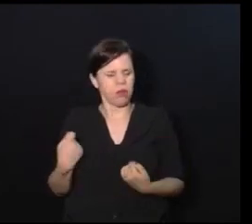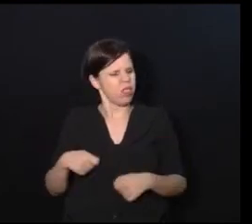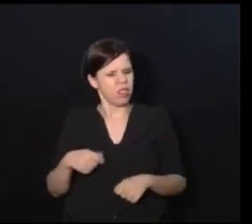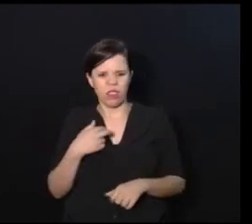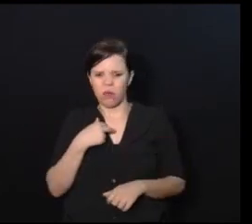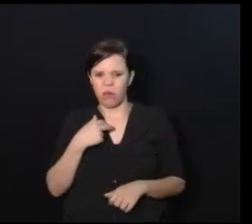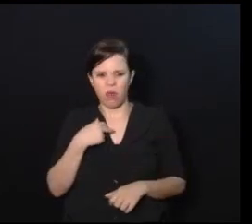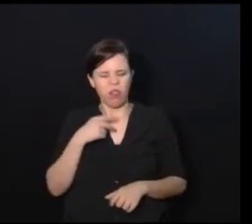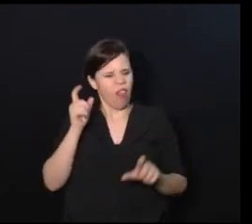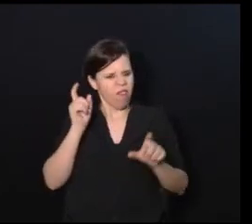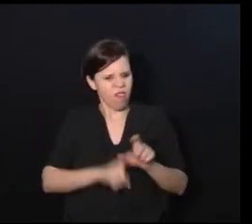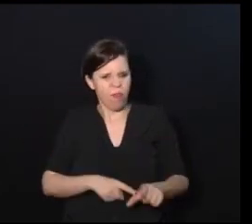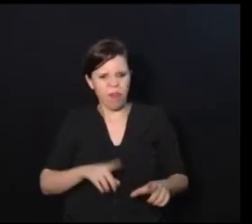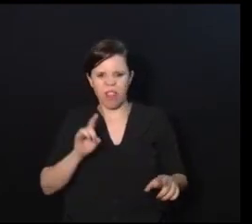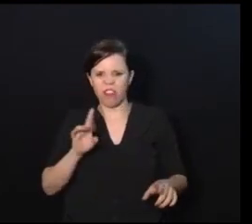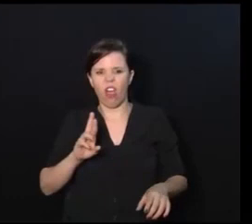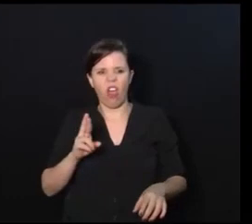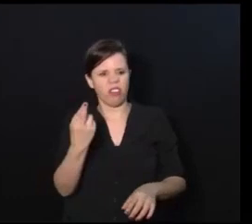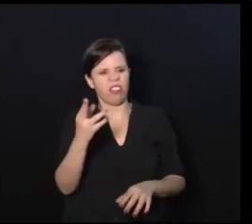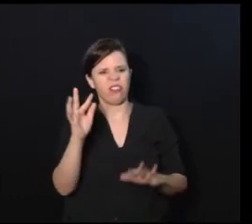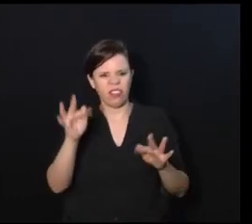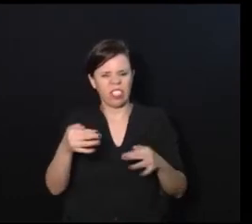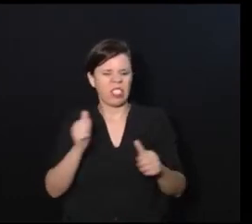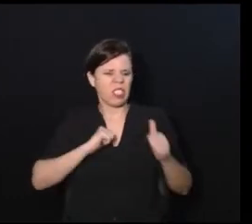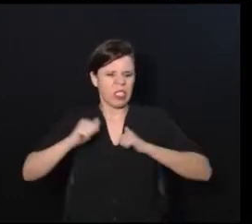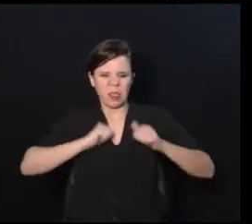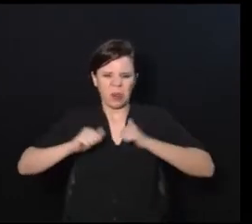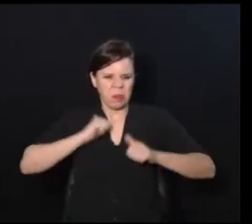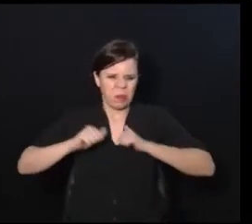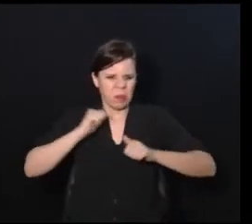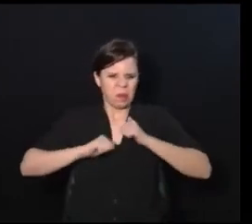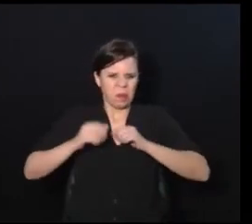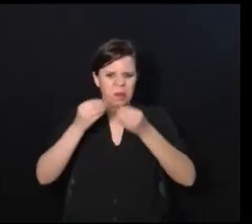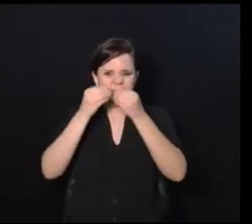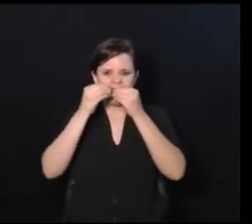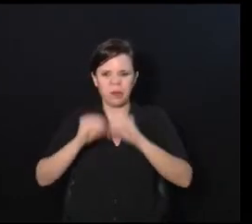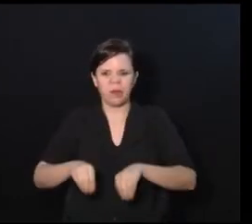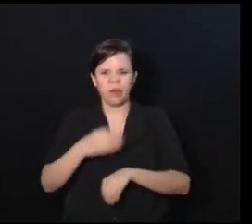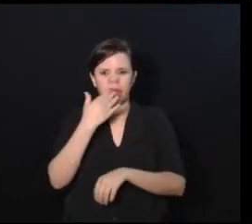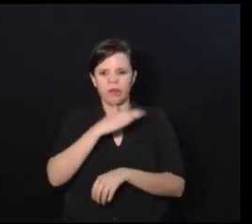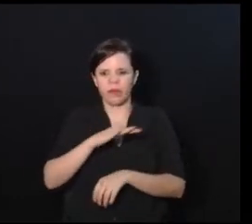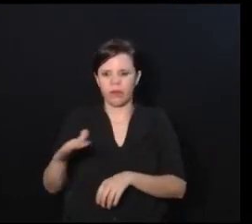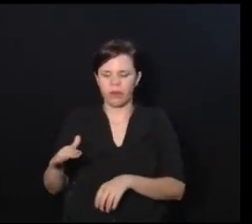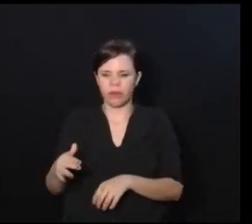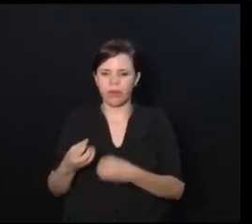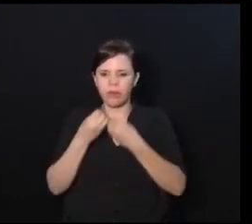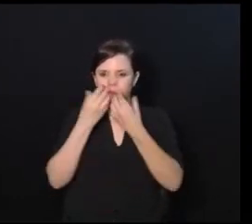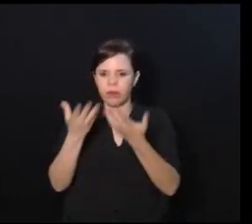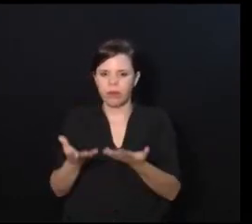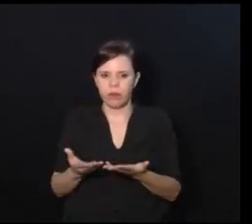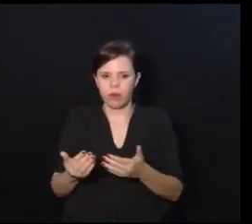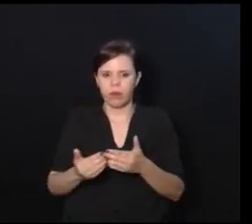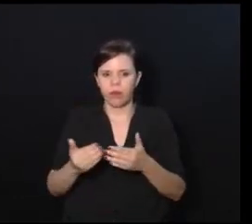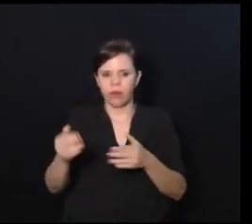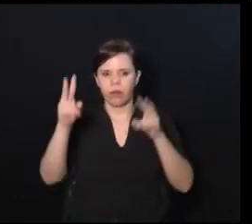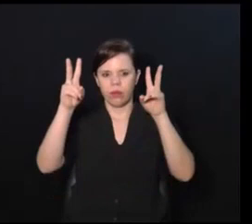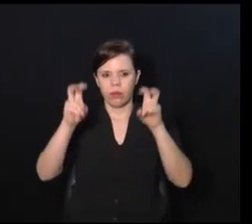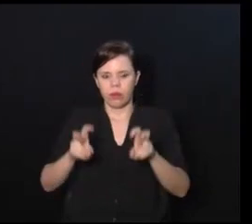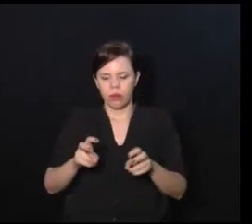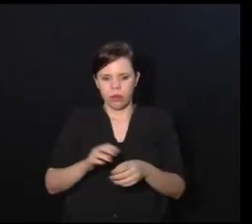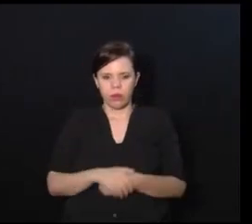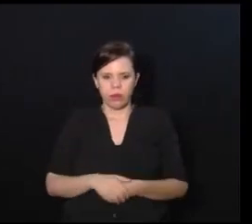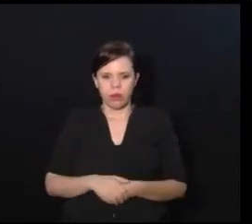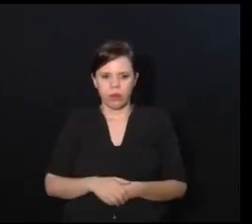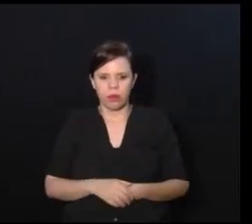pouco desse resultado final, dessa ansiedade, que ela acaba até prejudicando a criança. Eu vou abordar isso, acho que nos próximos tópicos aqui.